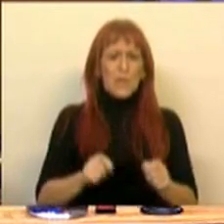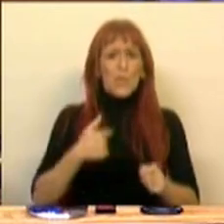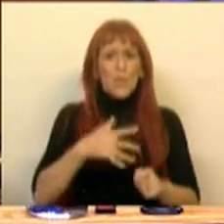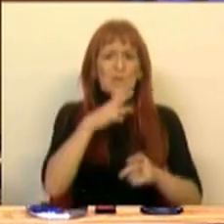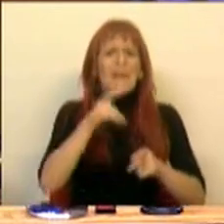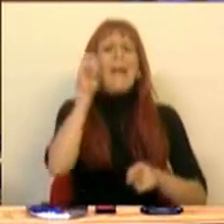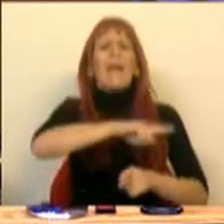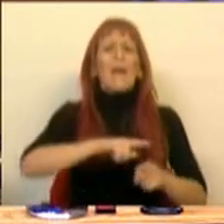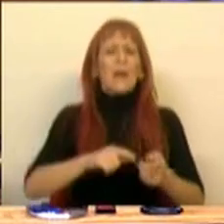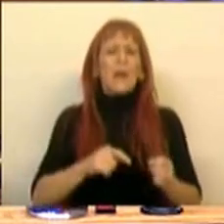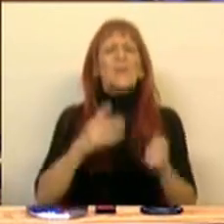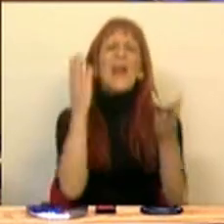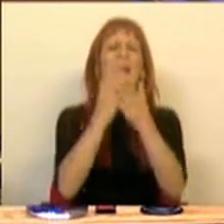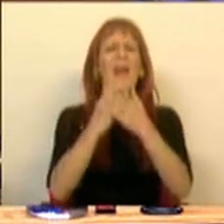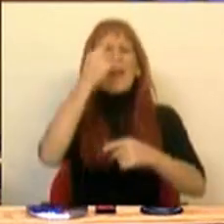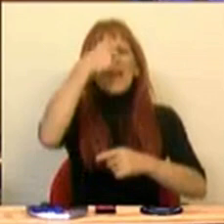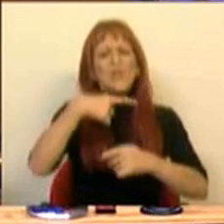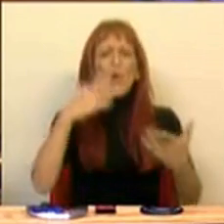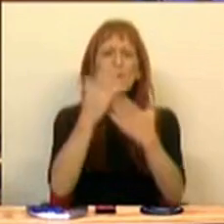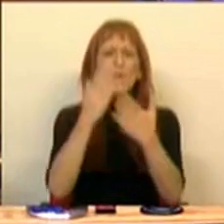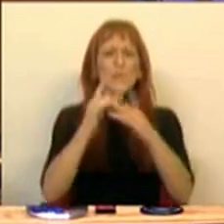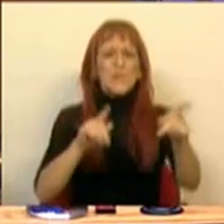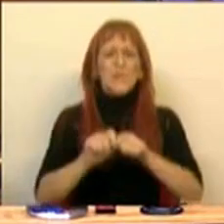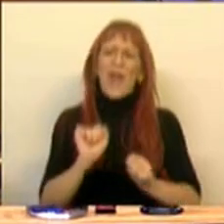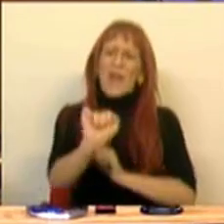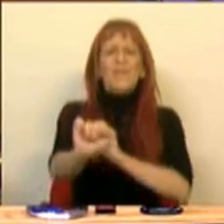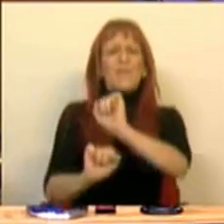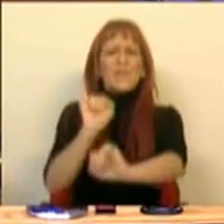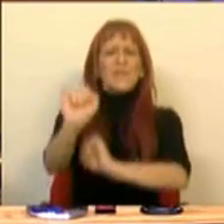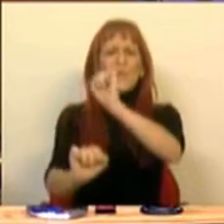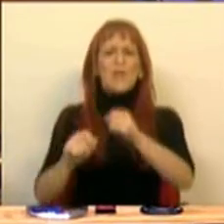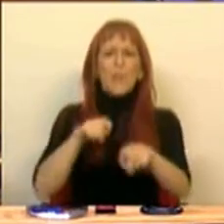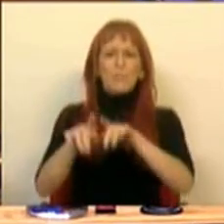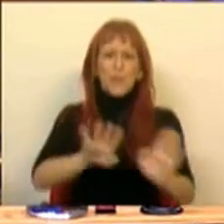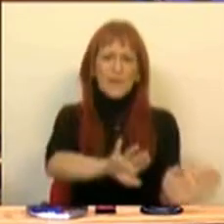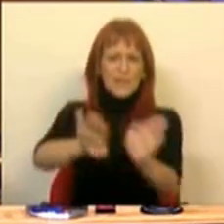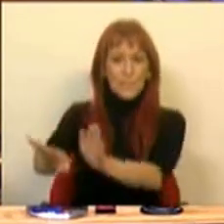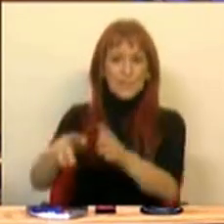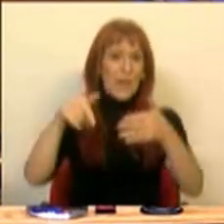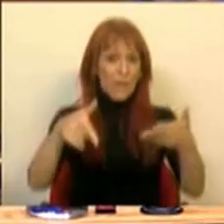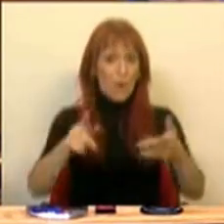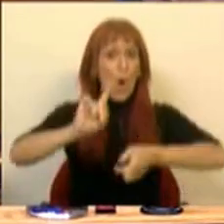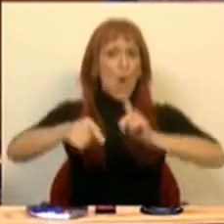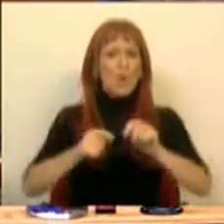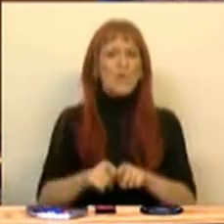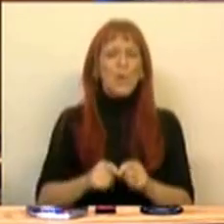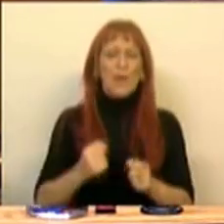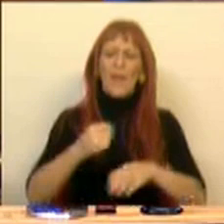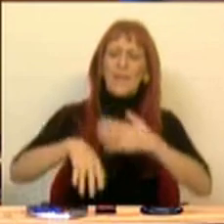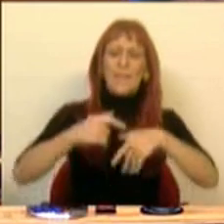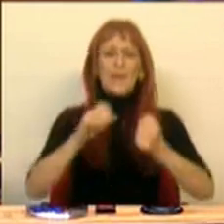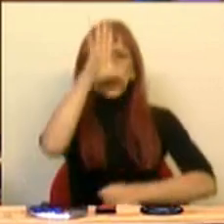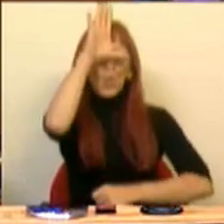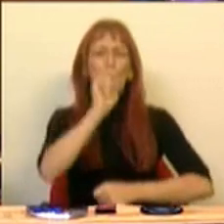gostariam de dizer, case study, para do que era a aplicação das vossas políticas. Foi aquele dinâmico